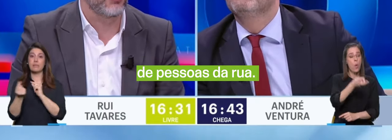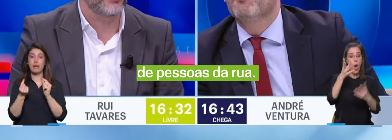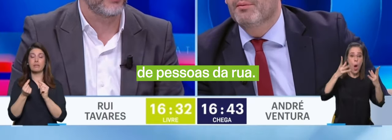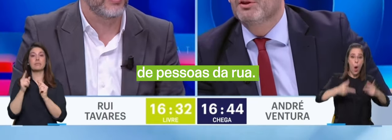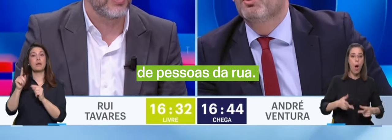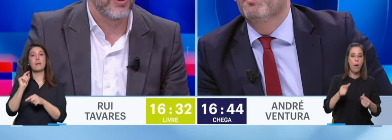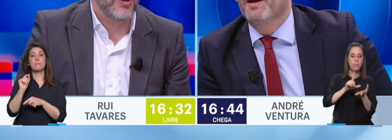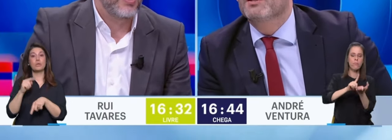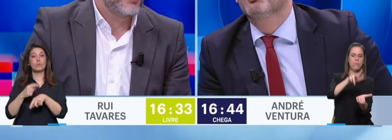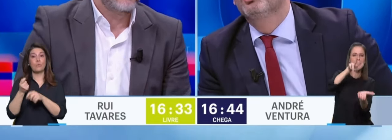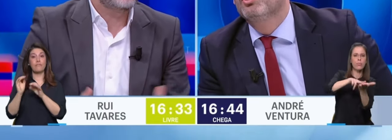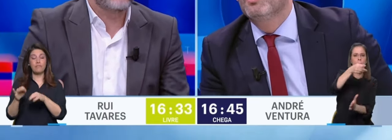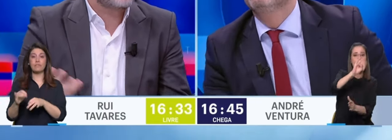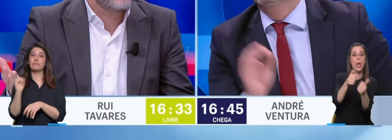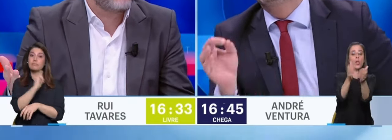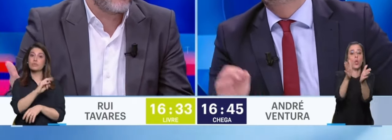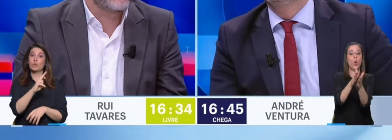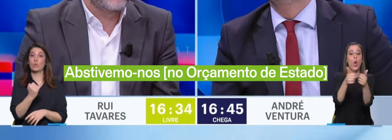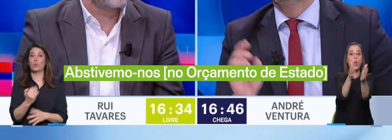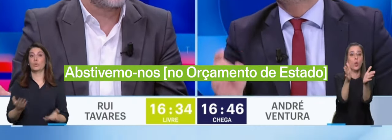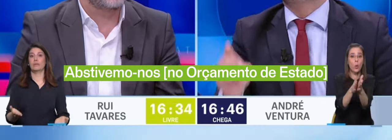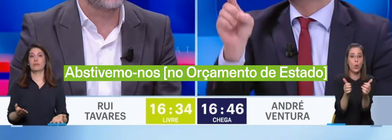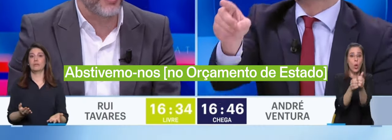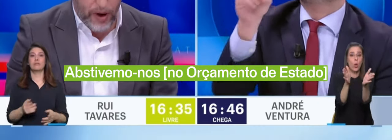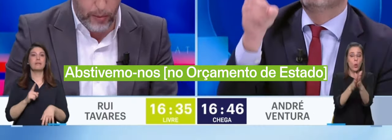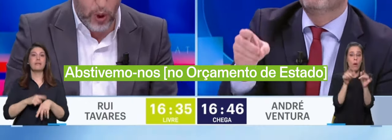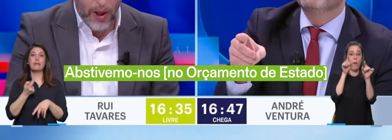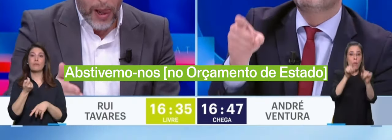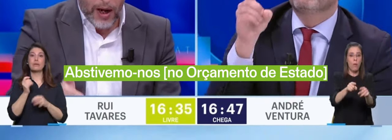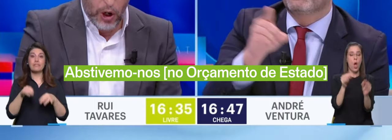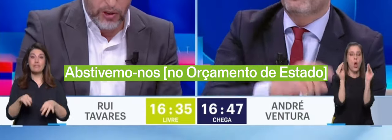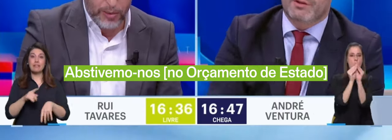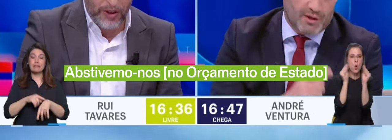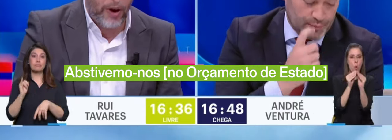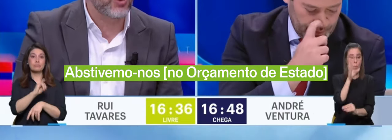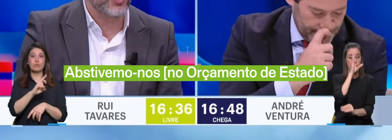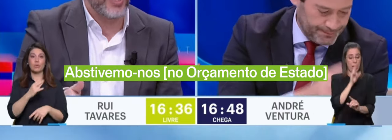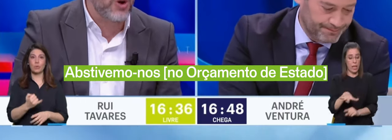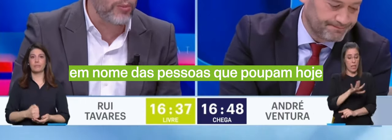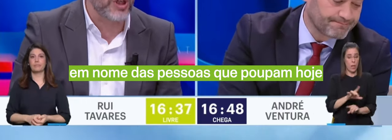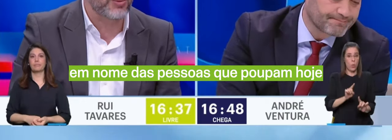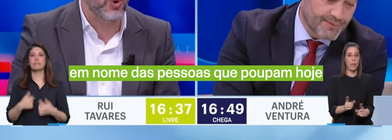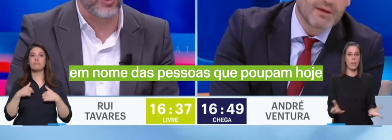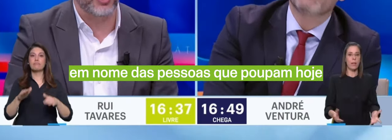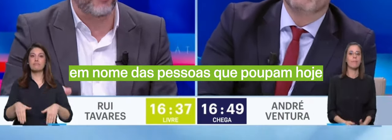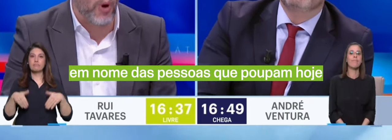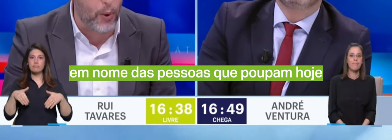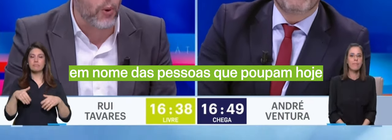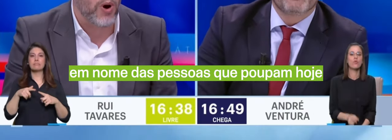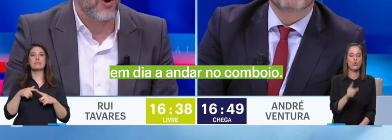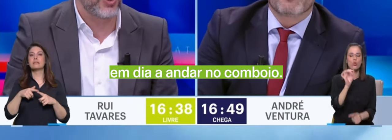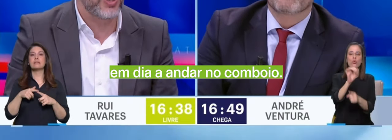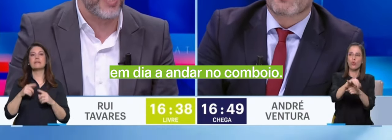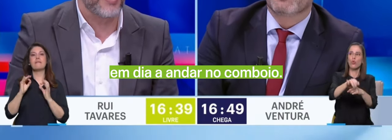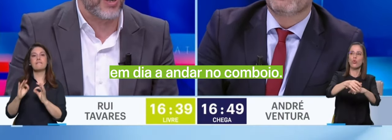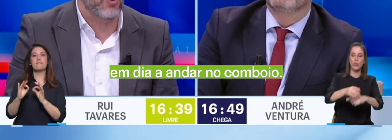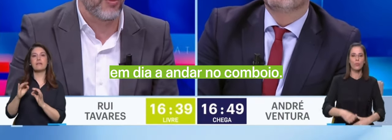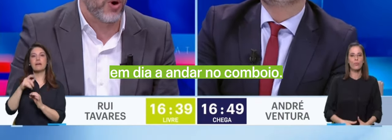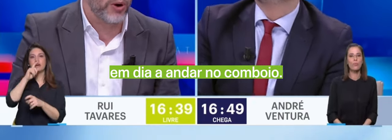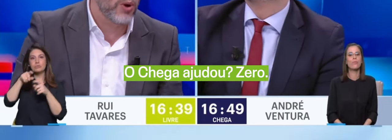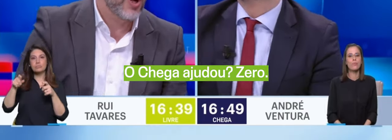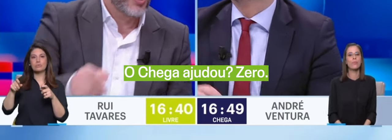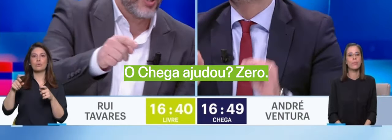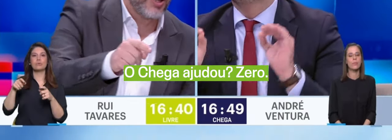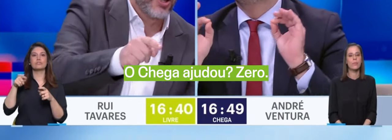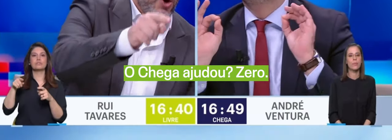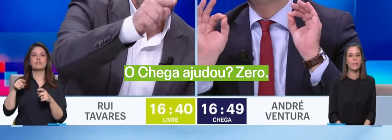minuto final pertence ao Rui Tavares. Os instantes finais são do Rui Tavares. Nós a percebemos, em nome das pessoas que poupam hoje em dia a andar no